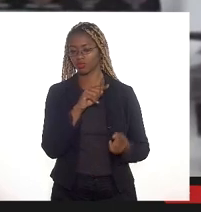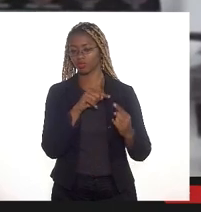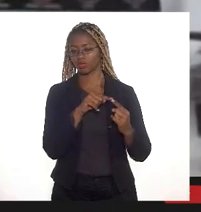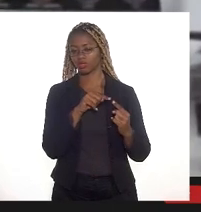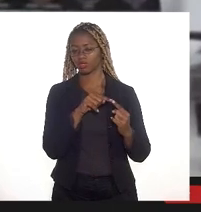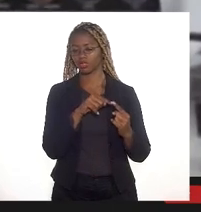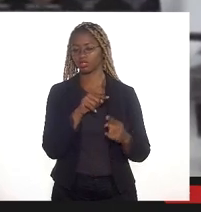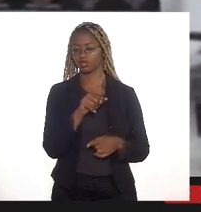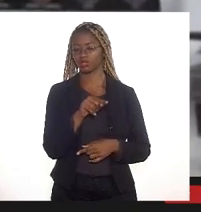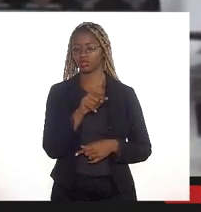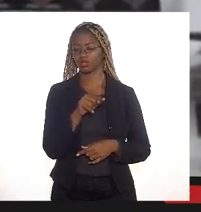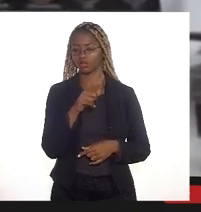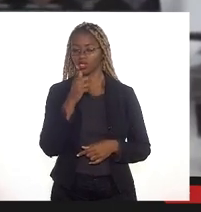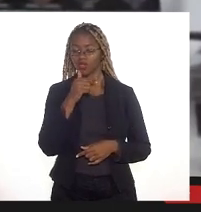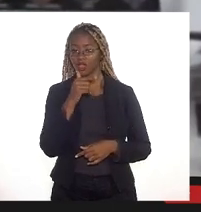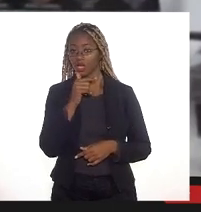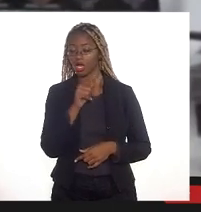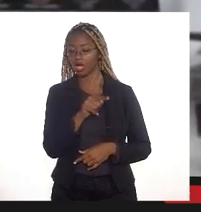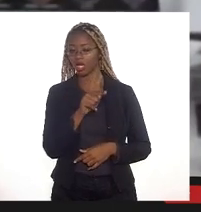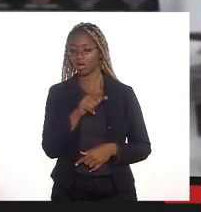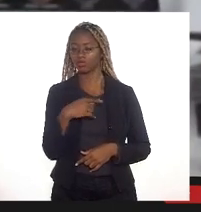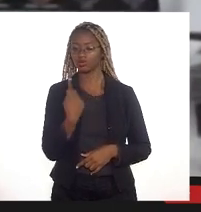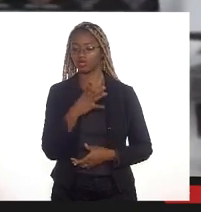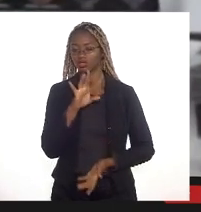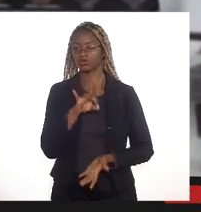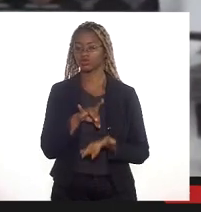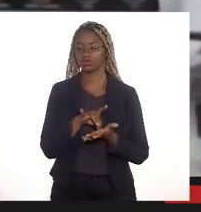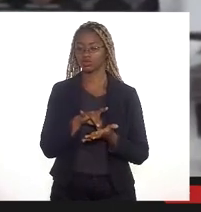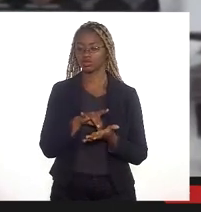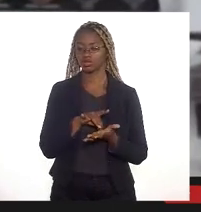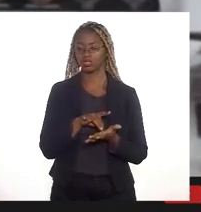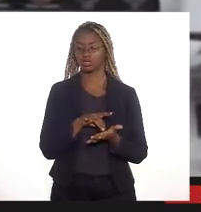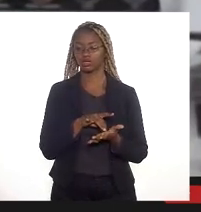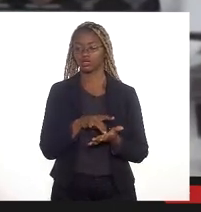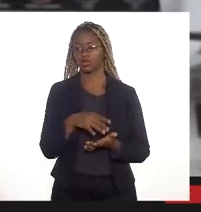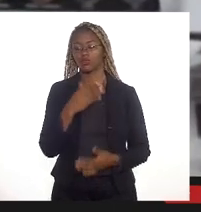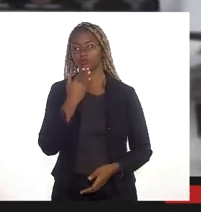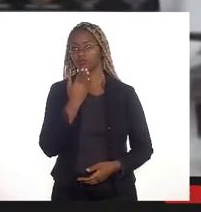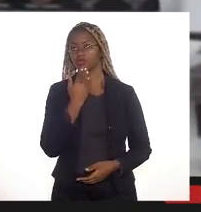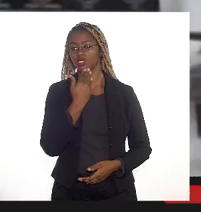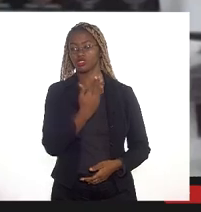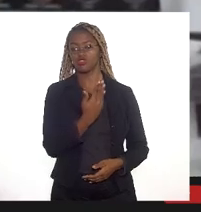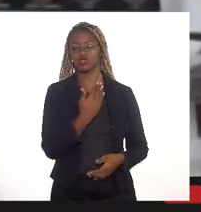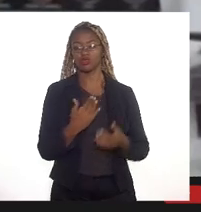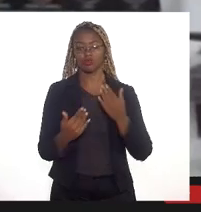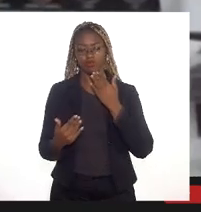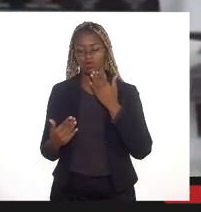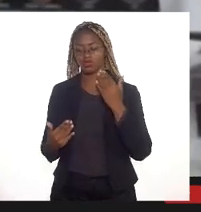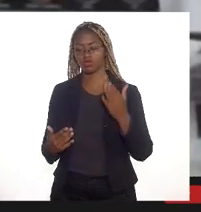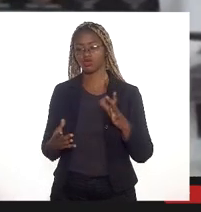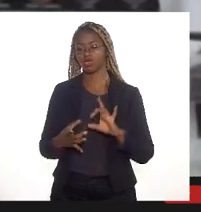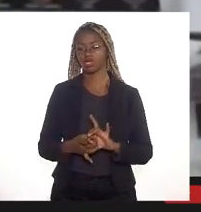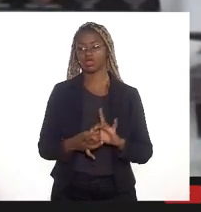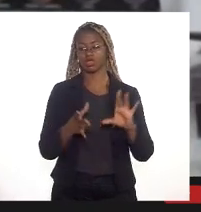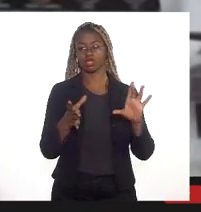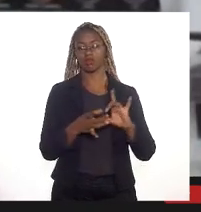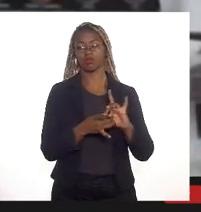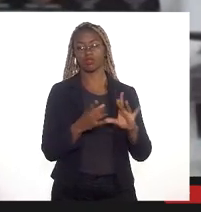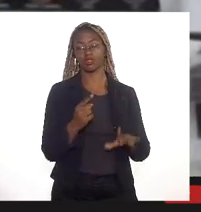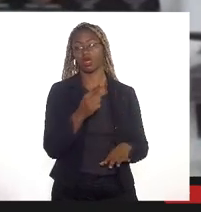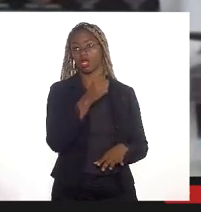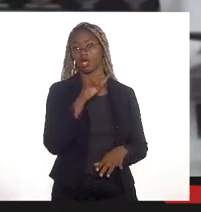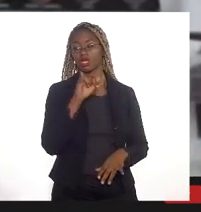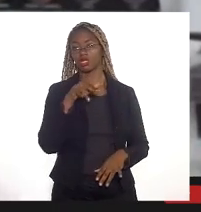questão hídrica a gente realmente vai estar solicitando licenciamento ao INEA